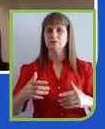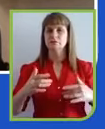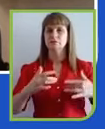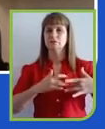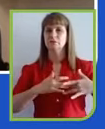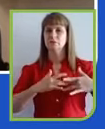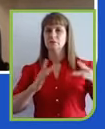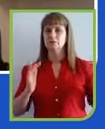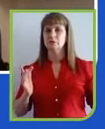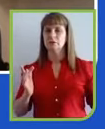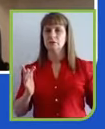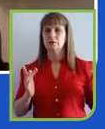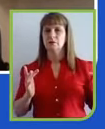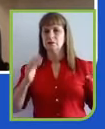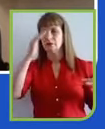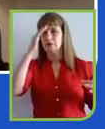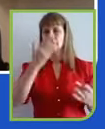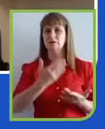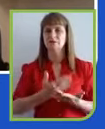de termos atuado